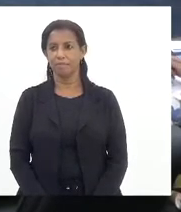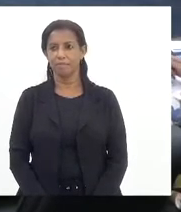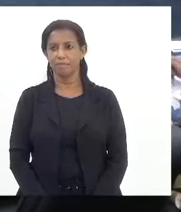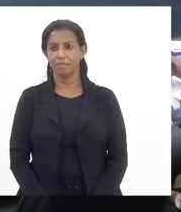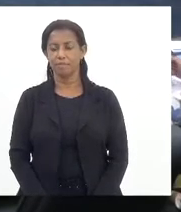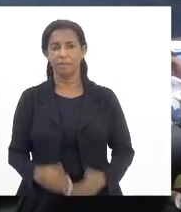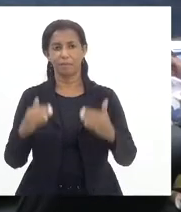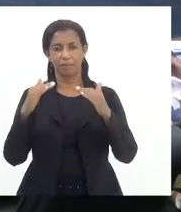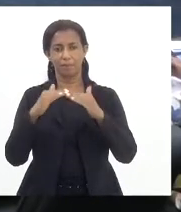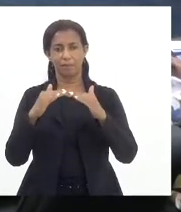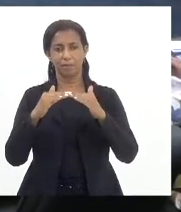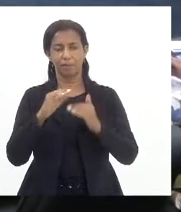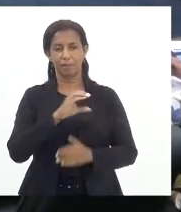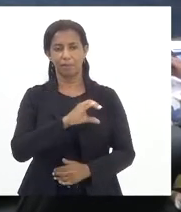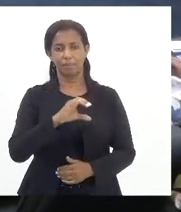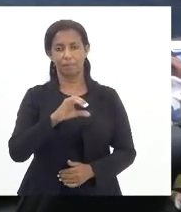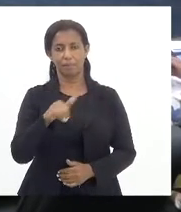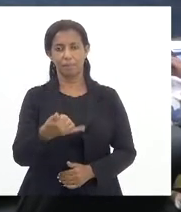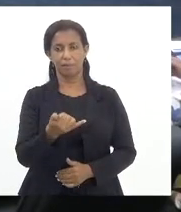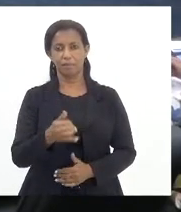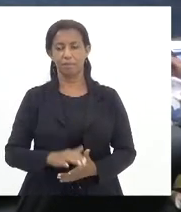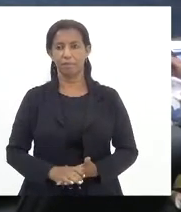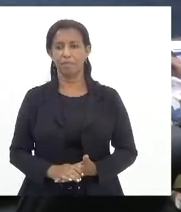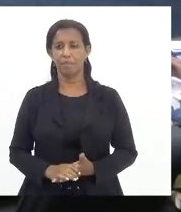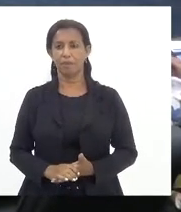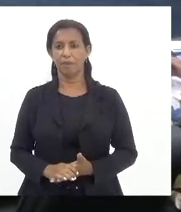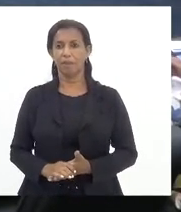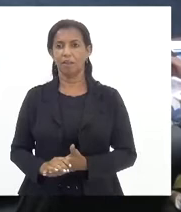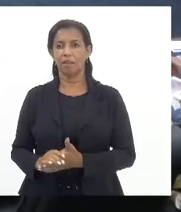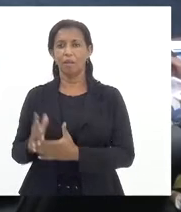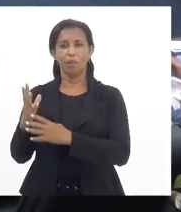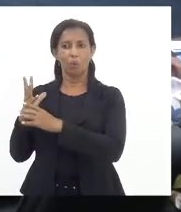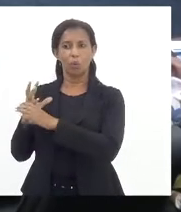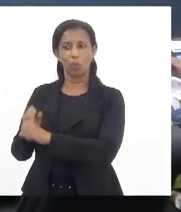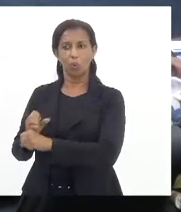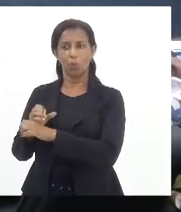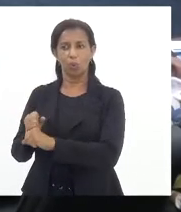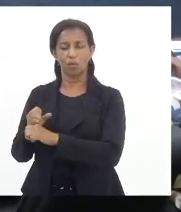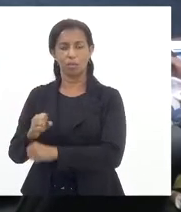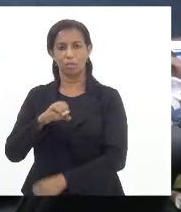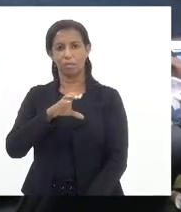favorável com a CCJ pela comissão de orçamento deputado Márcio Canella